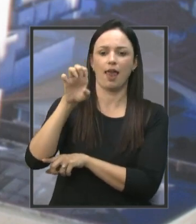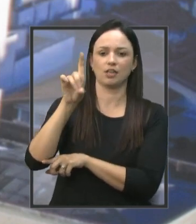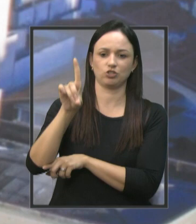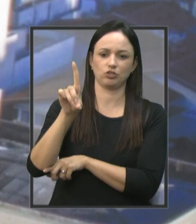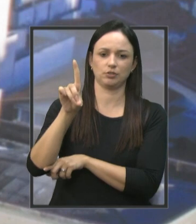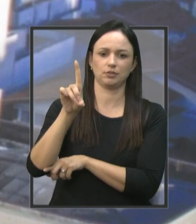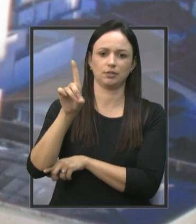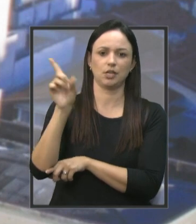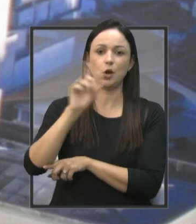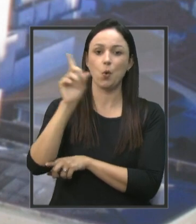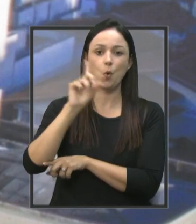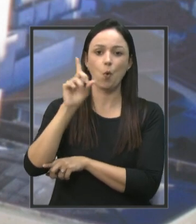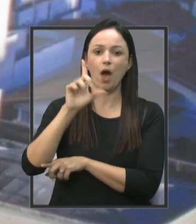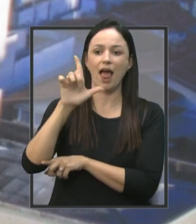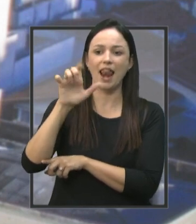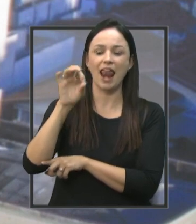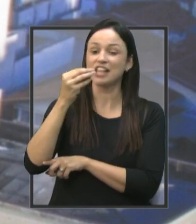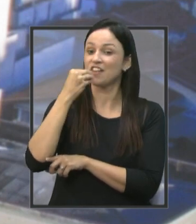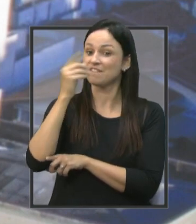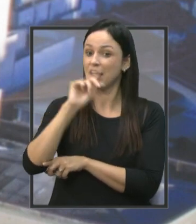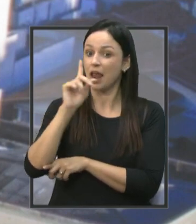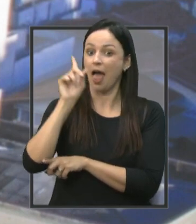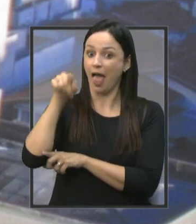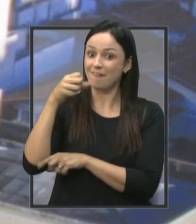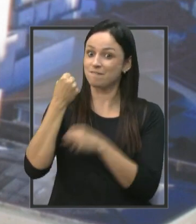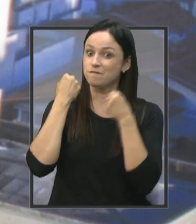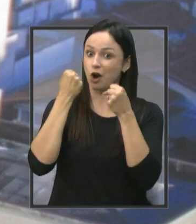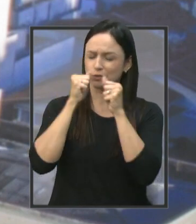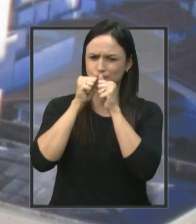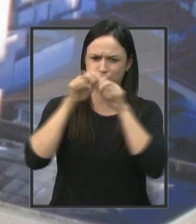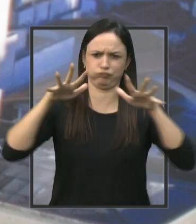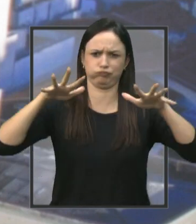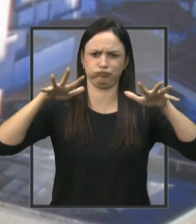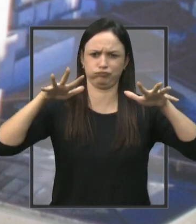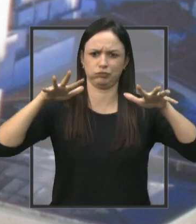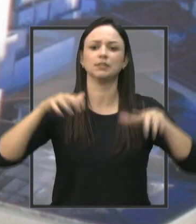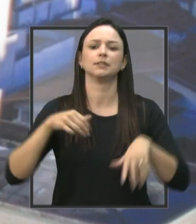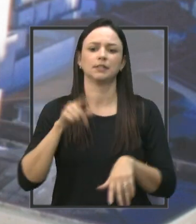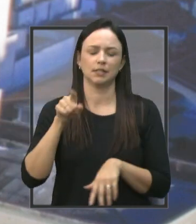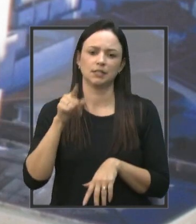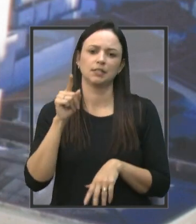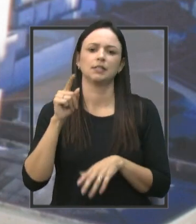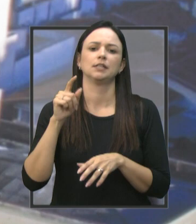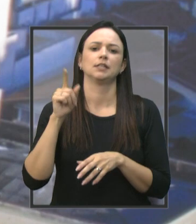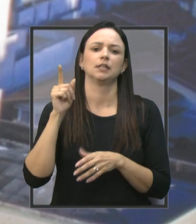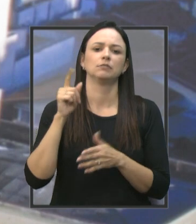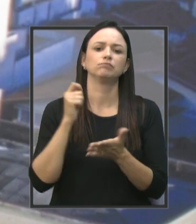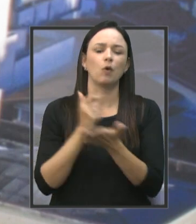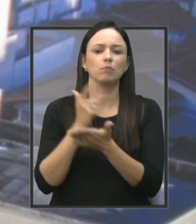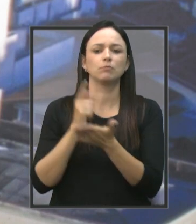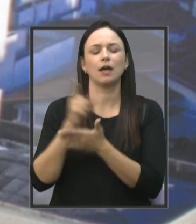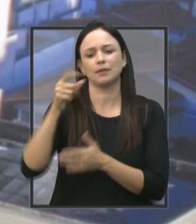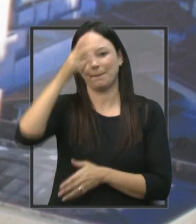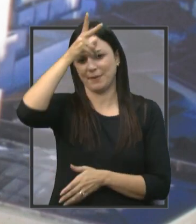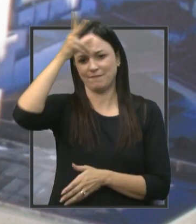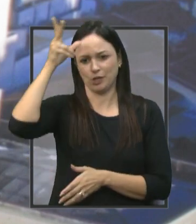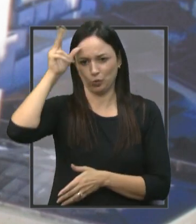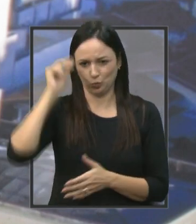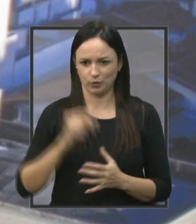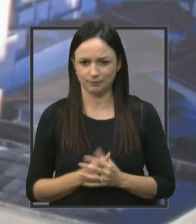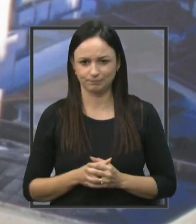aquele LED fraco, é um LED forte que será adquirido pela Prefeitura Municipal. E nós